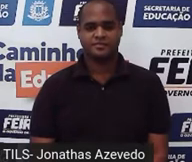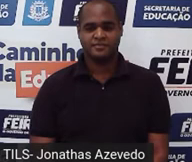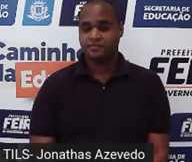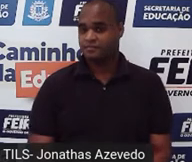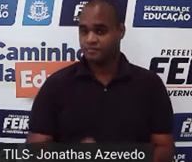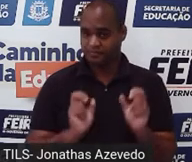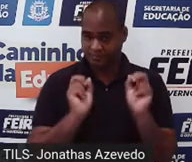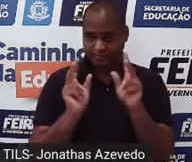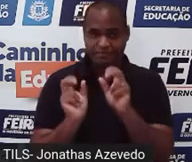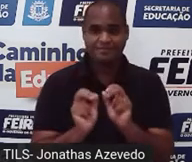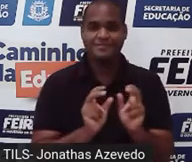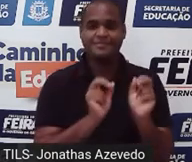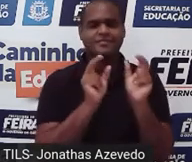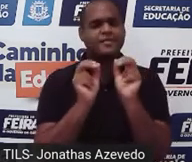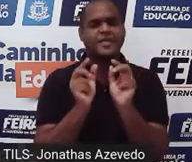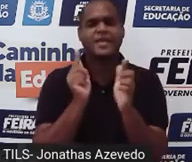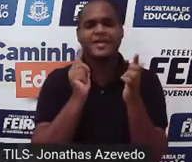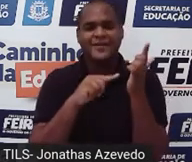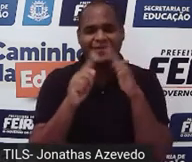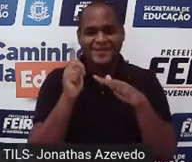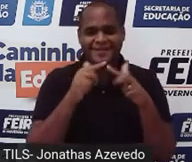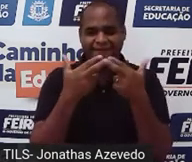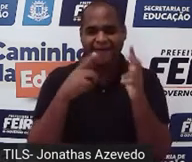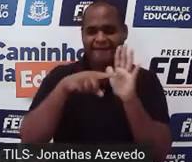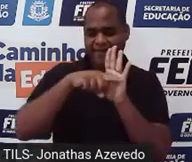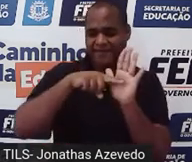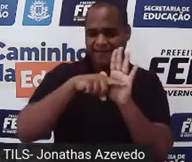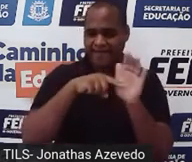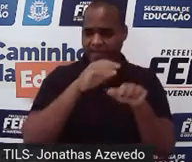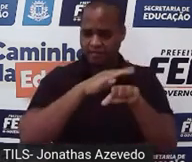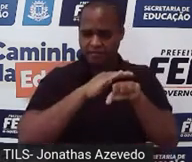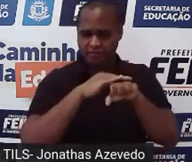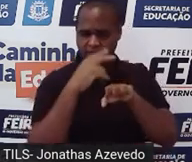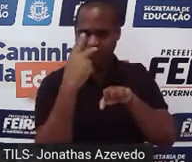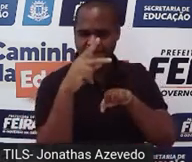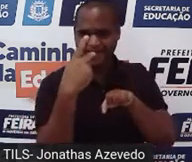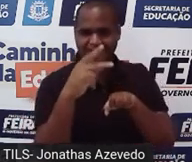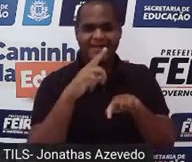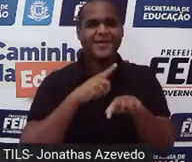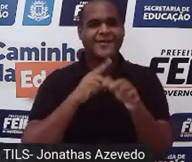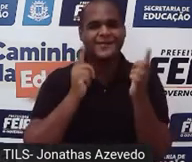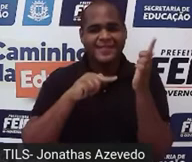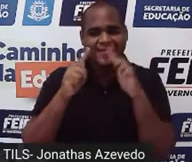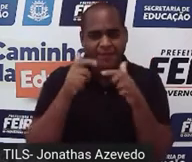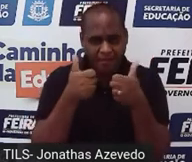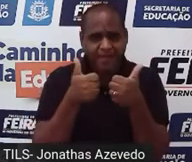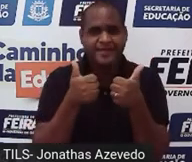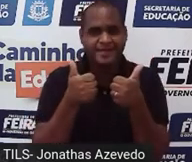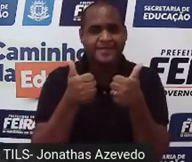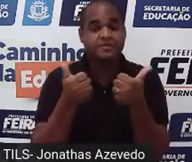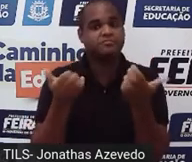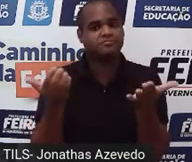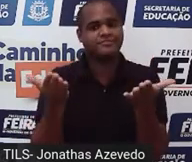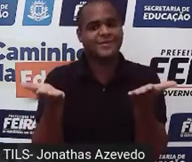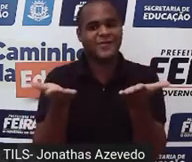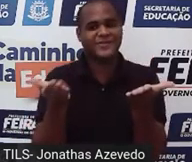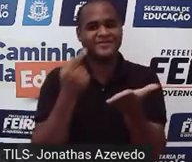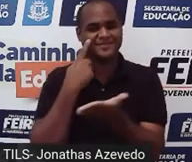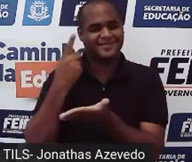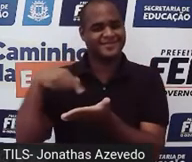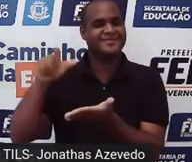Prontinho. E aí, conseguiu fazer essa avaliação de você mesmo, de você mesma? Então, é isso aí. Vamos lá.